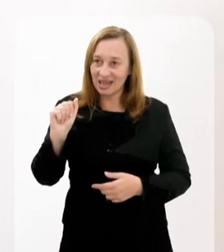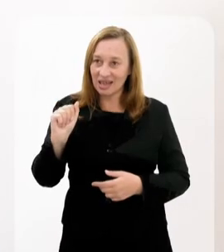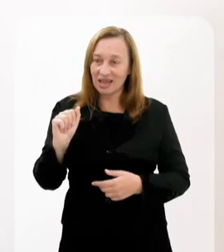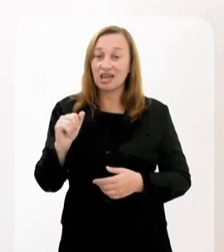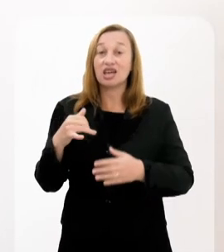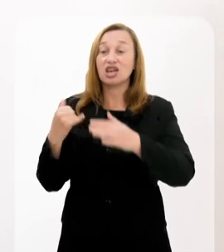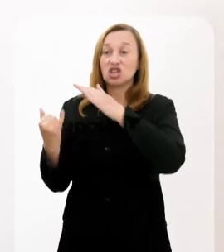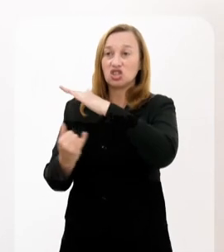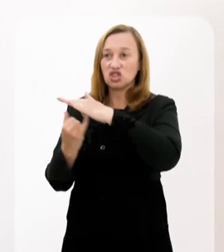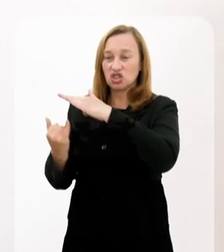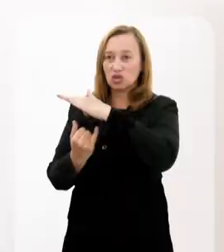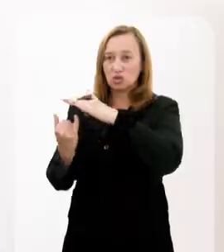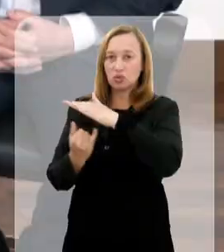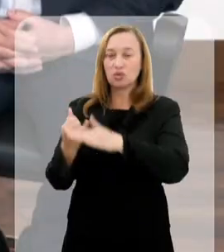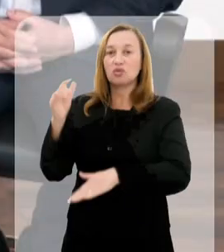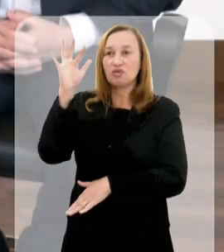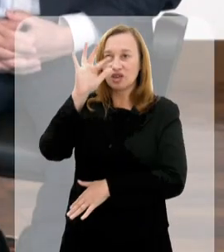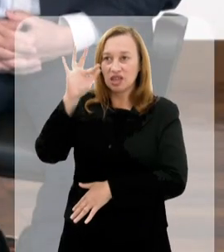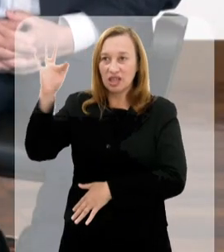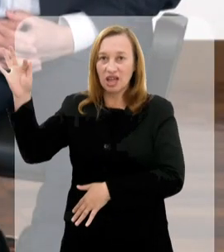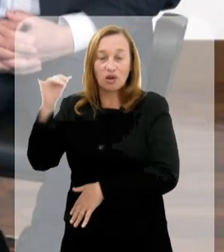do Rio de Janeiro.